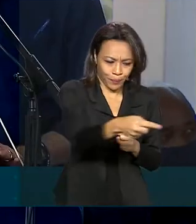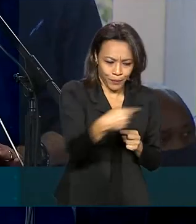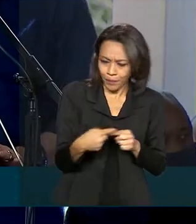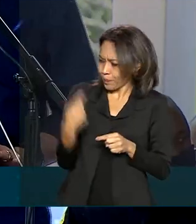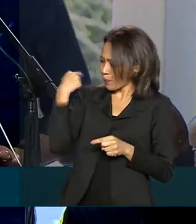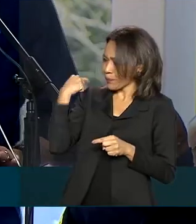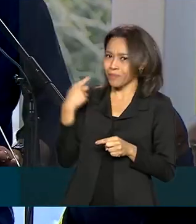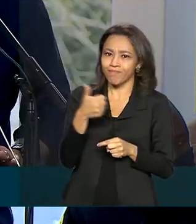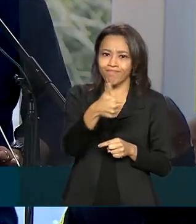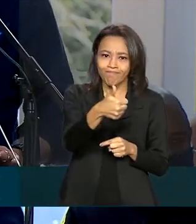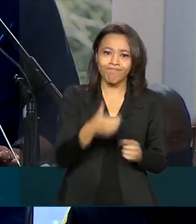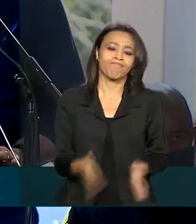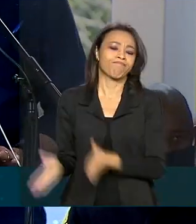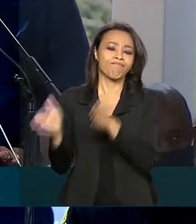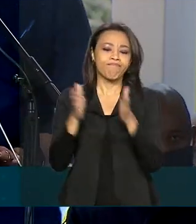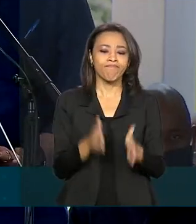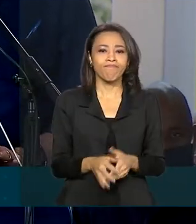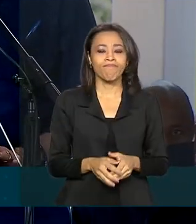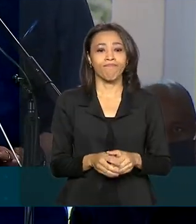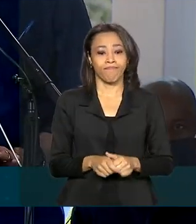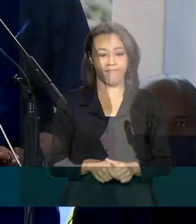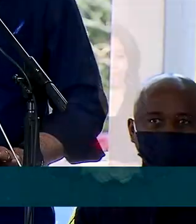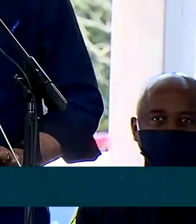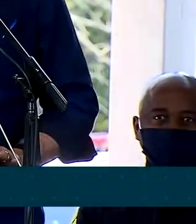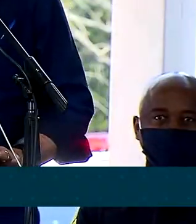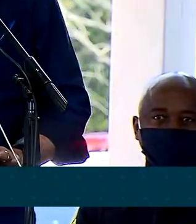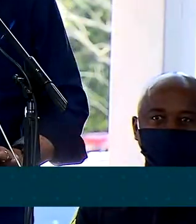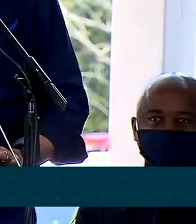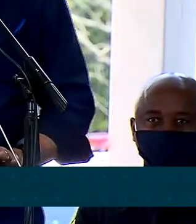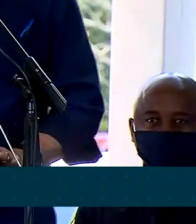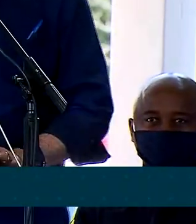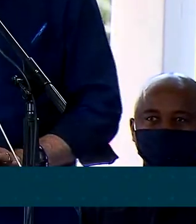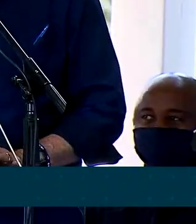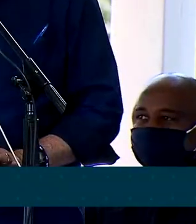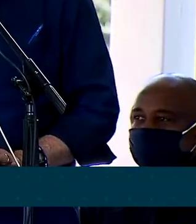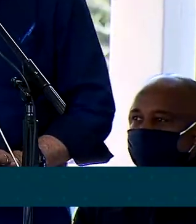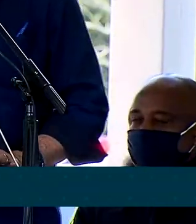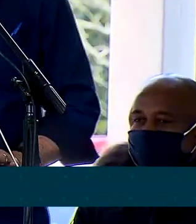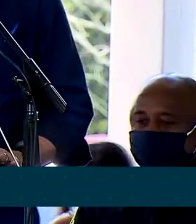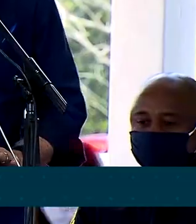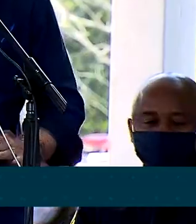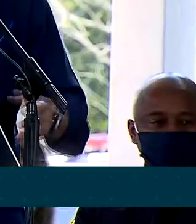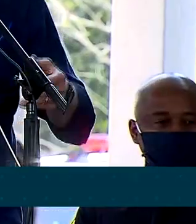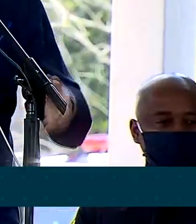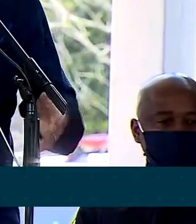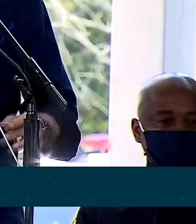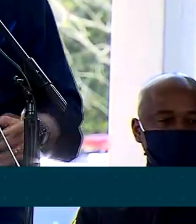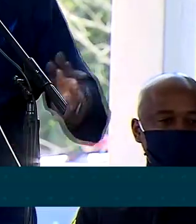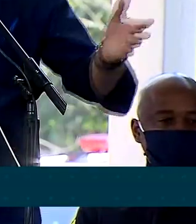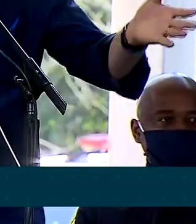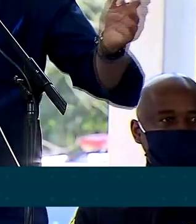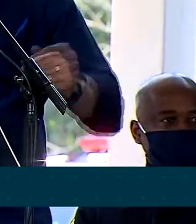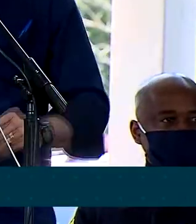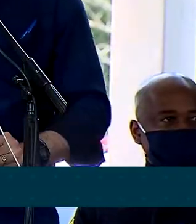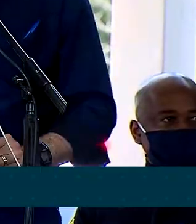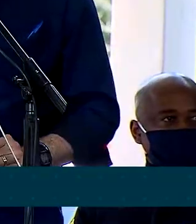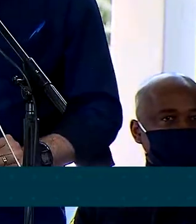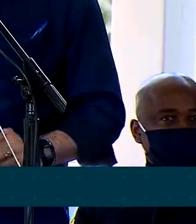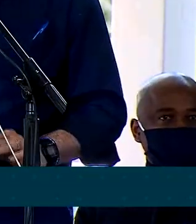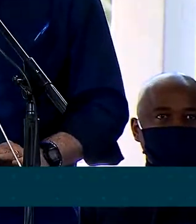nós contamos com uma das maravilhas do mundo, as nossas cataratas. E, obviamente, as obras daqui,